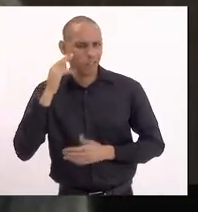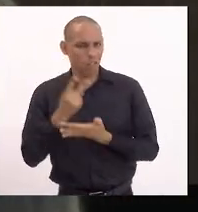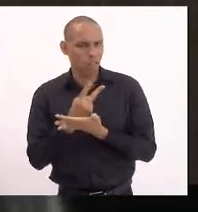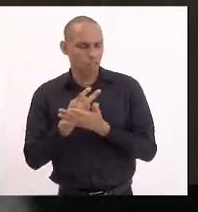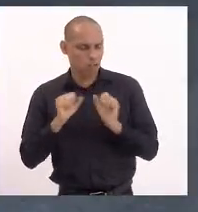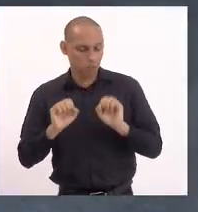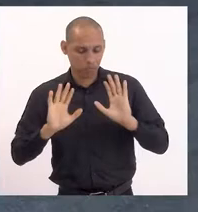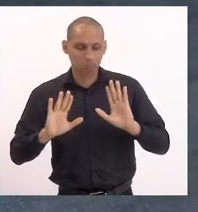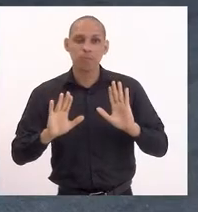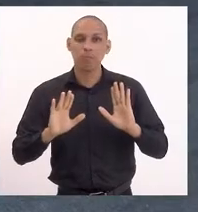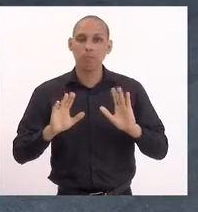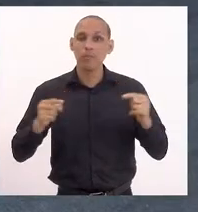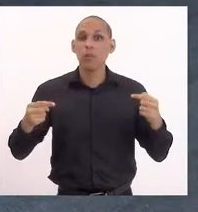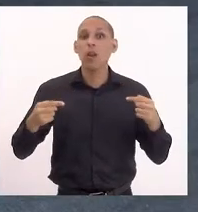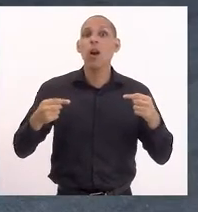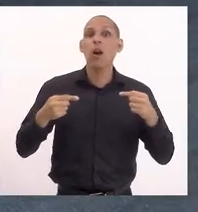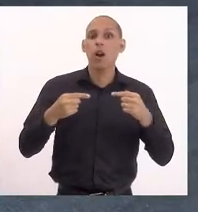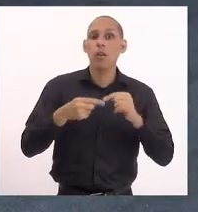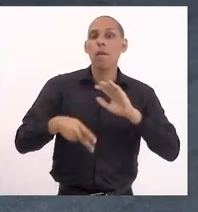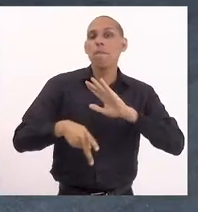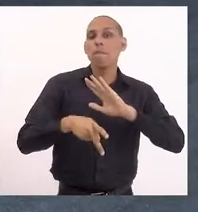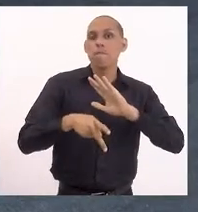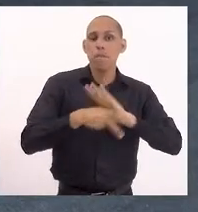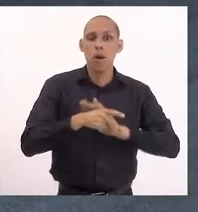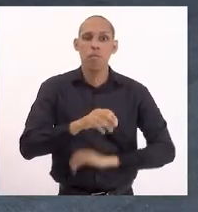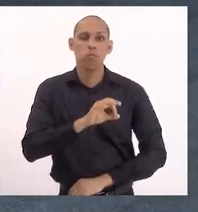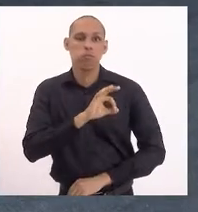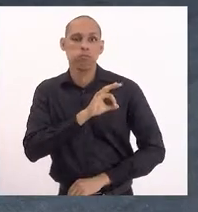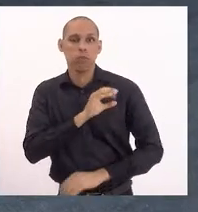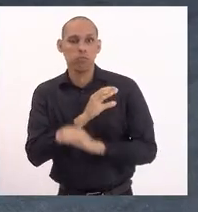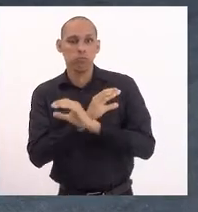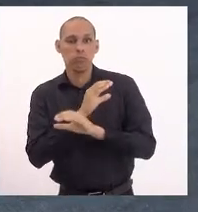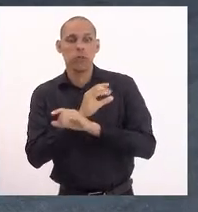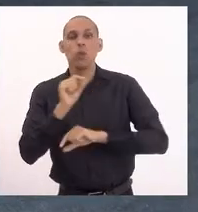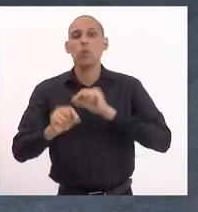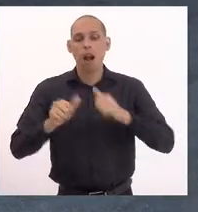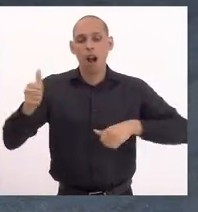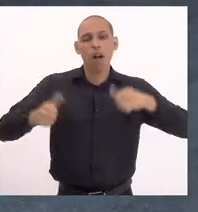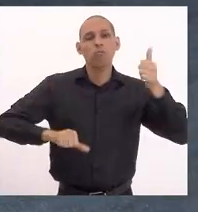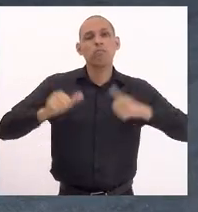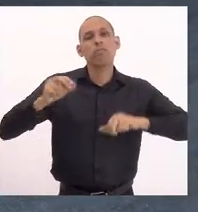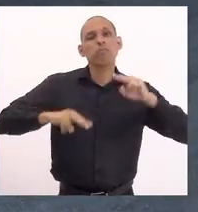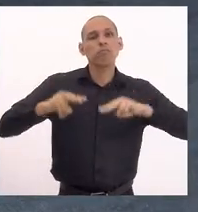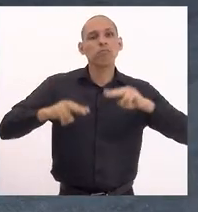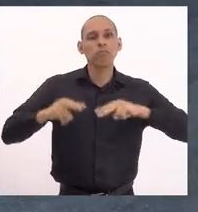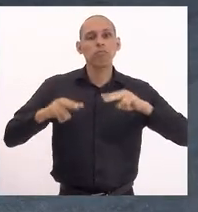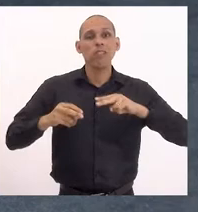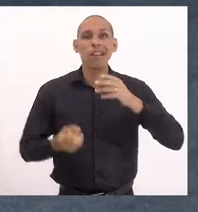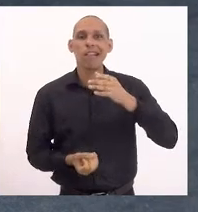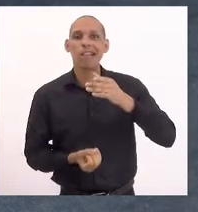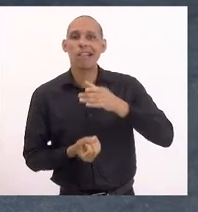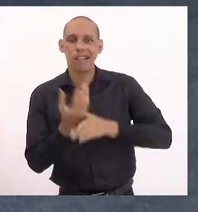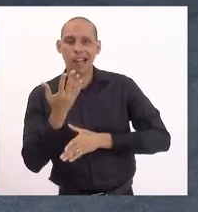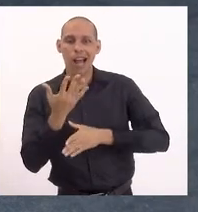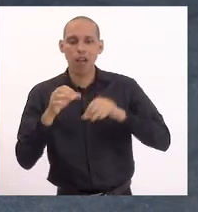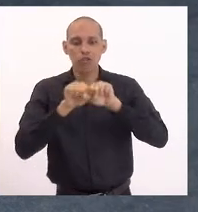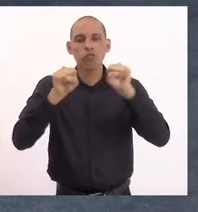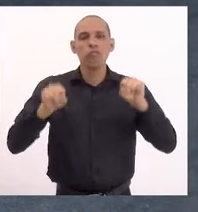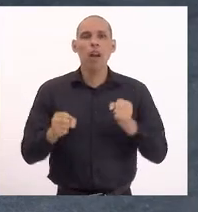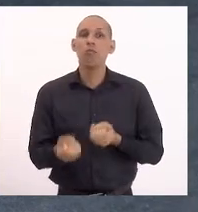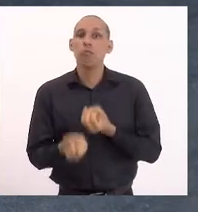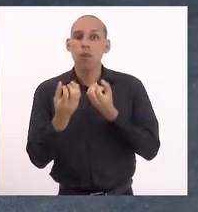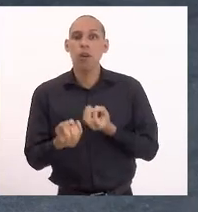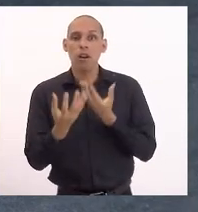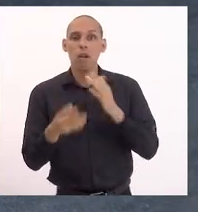Caberá à Polícia Civil a avaliação da criação no âmbito de sistema de informações da